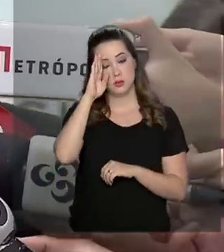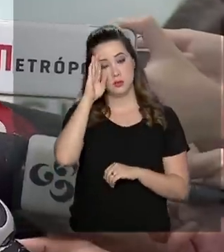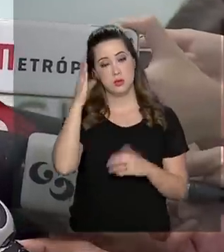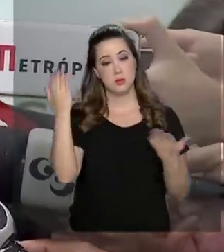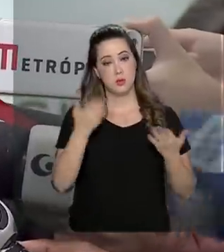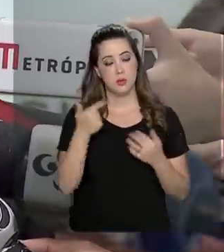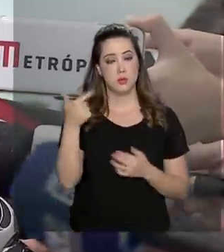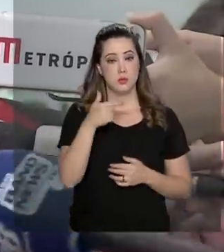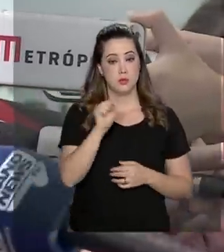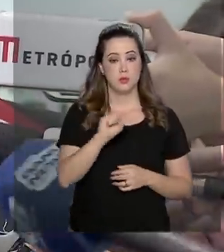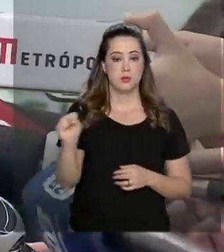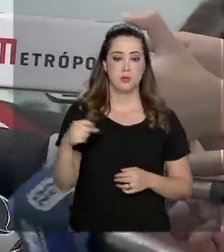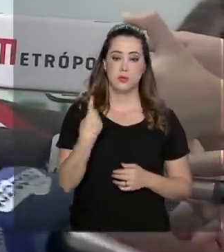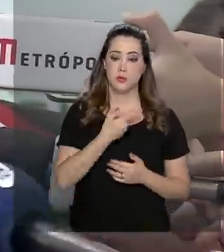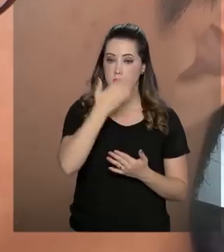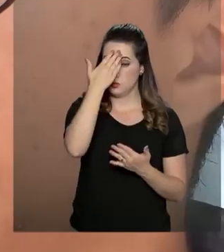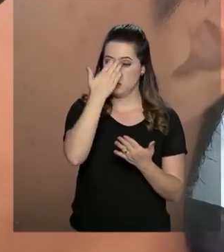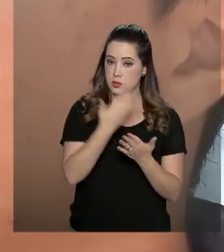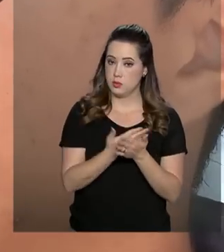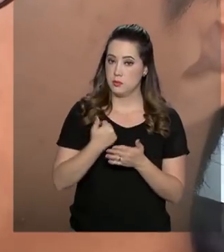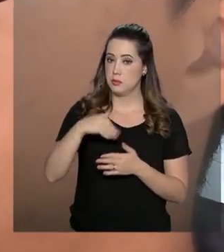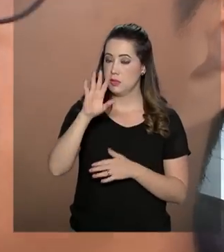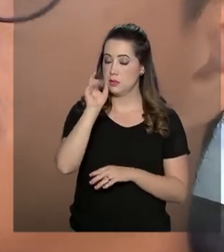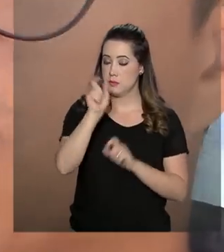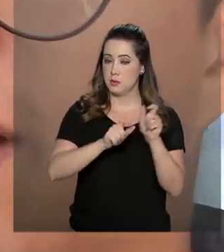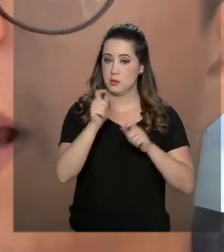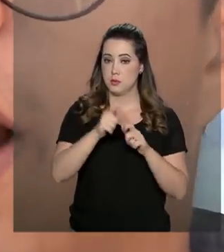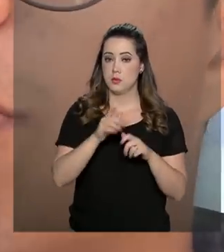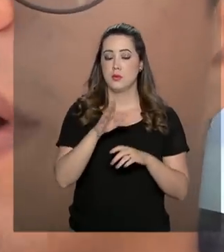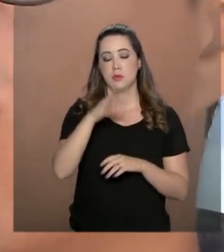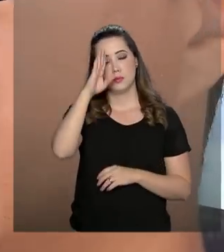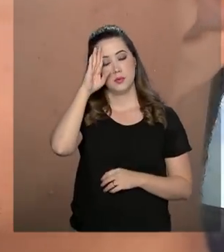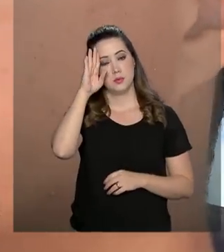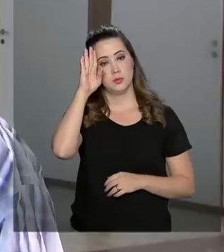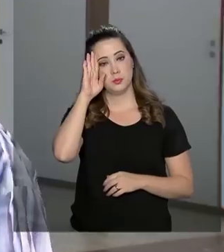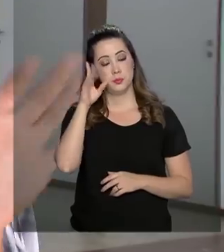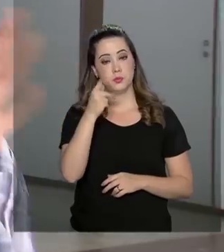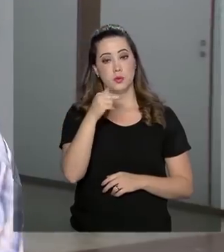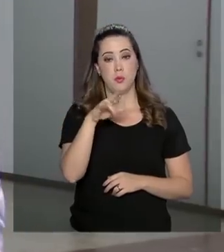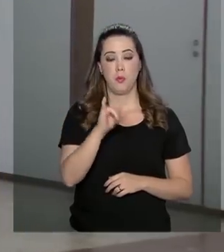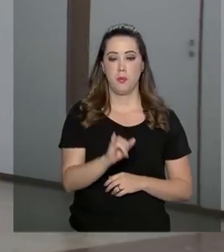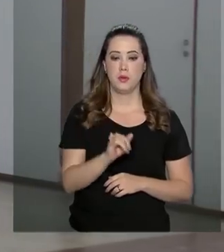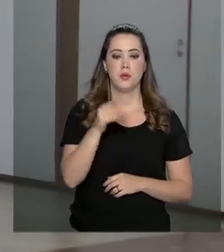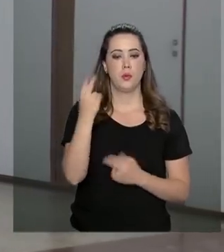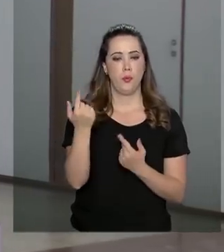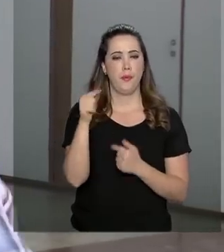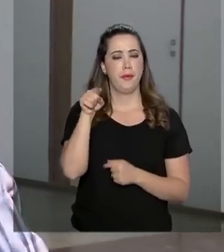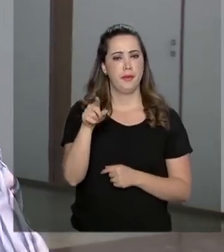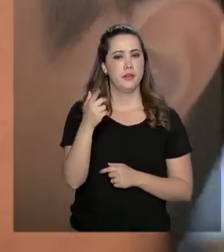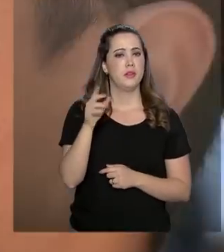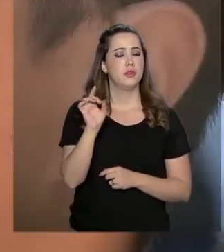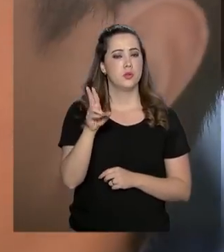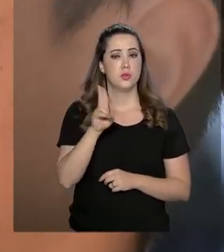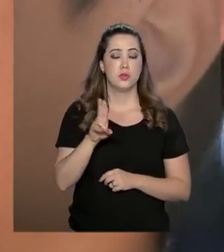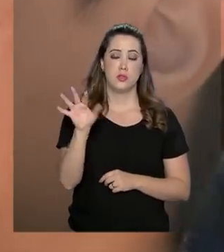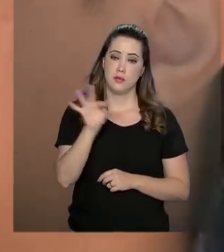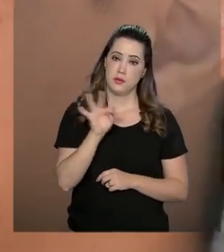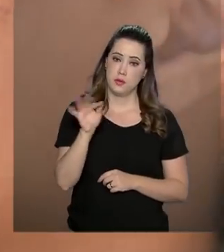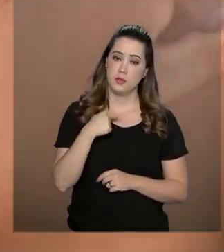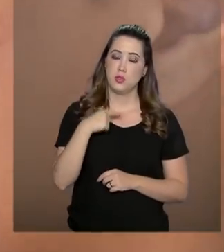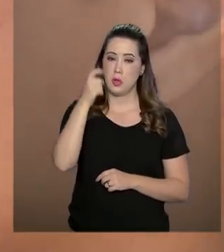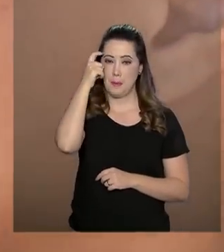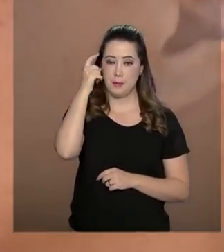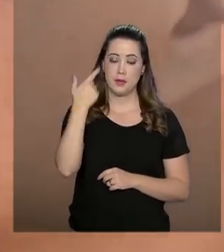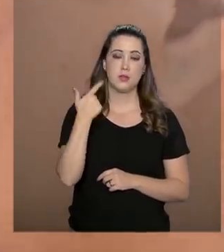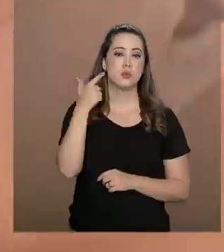inscrições para o ProUni. Depois é só torcer e fazer como o Heitor, que não só está na faculdade, como já pensa em